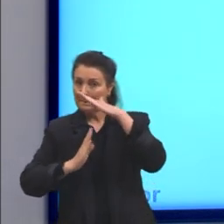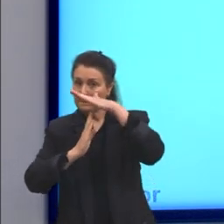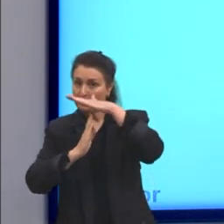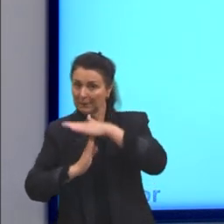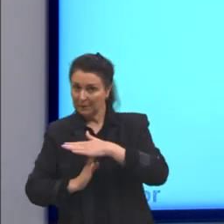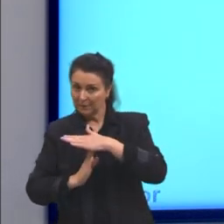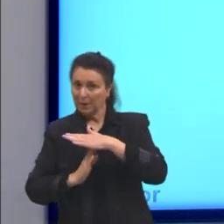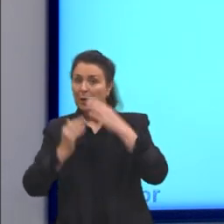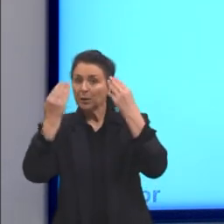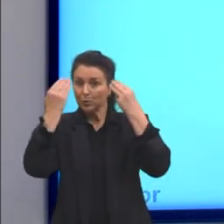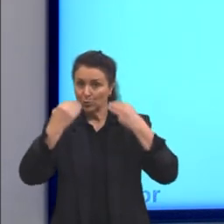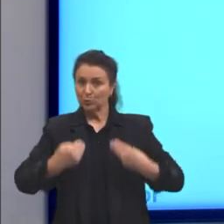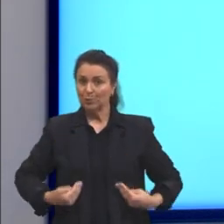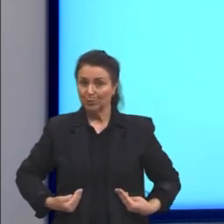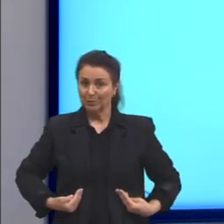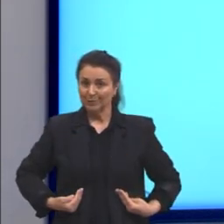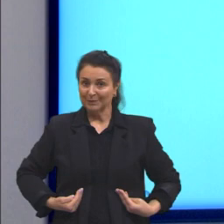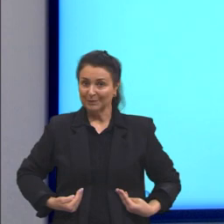absoluto aqui.